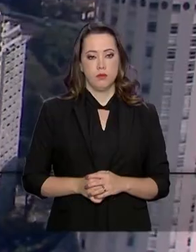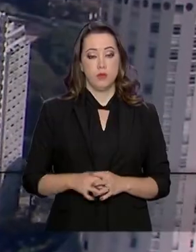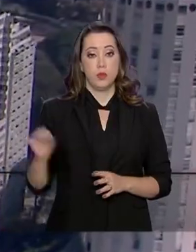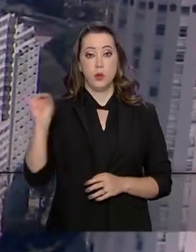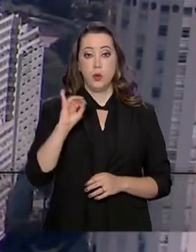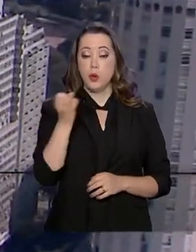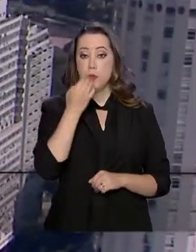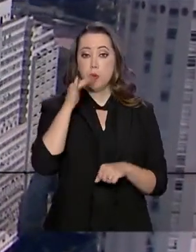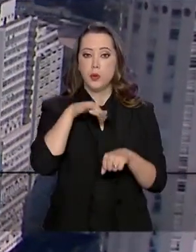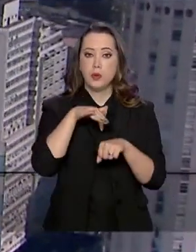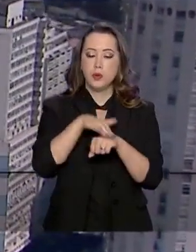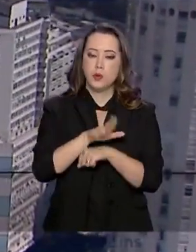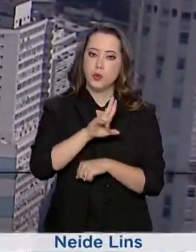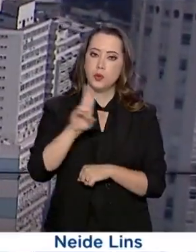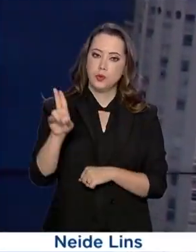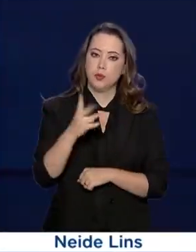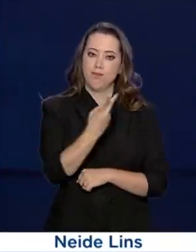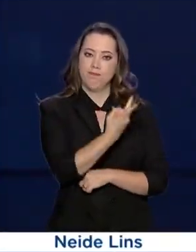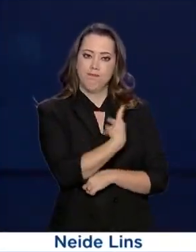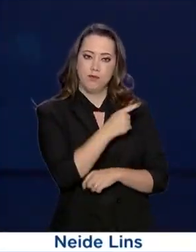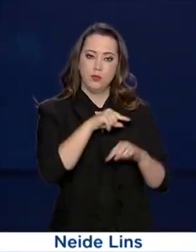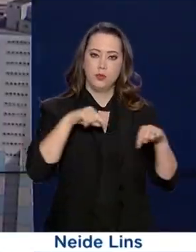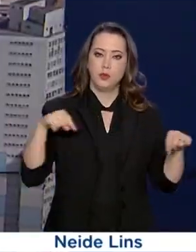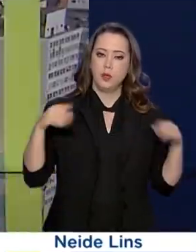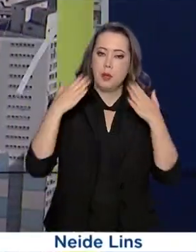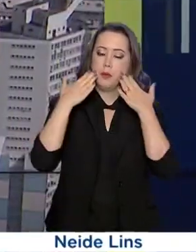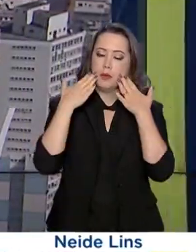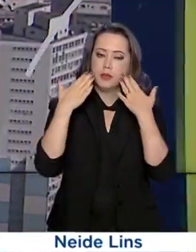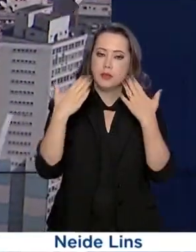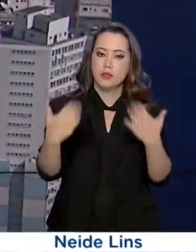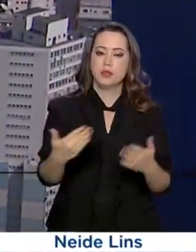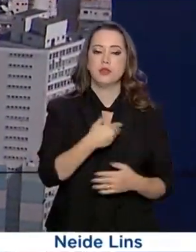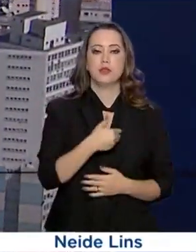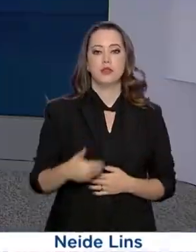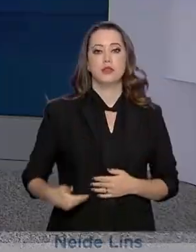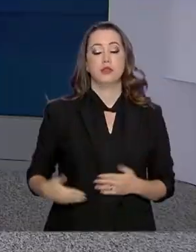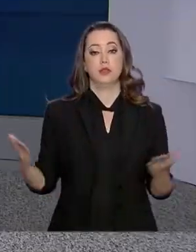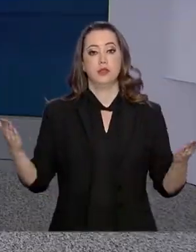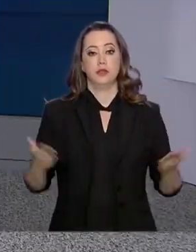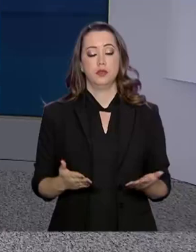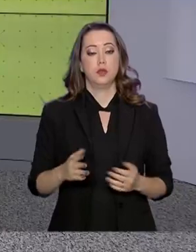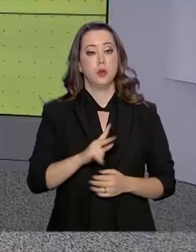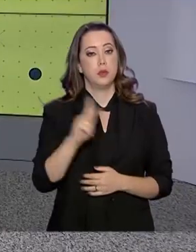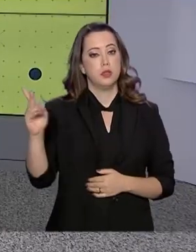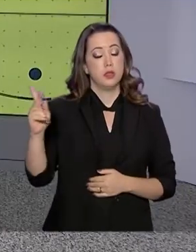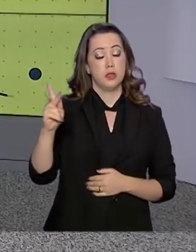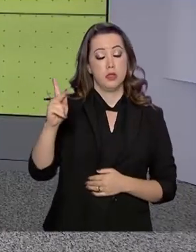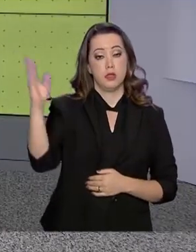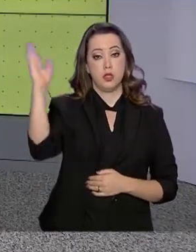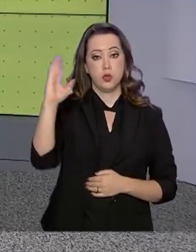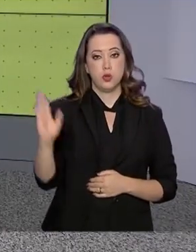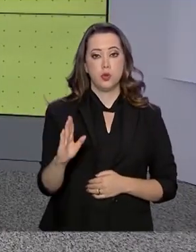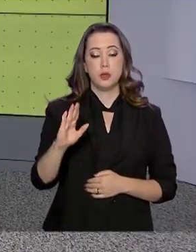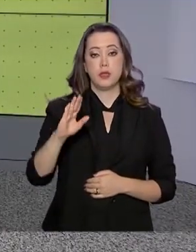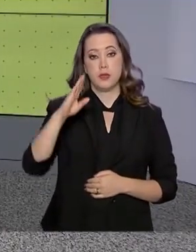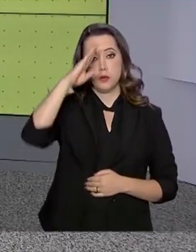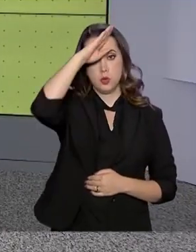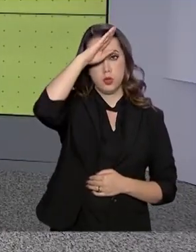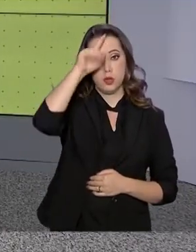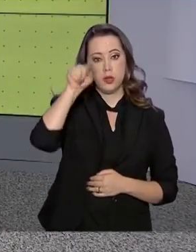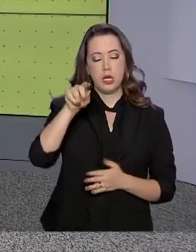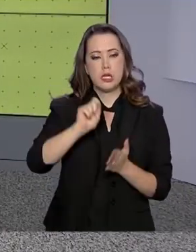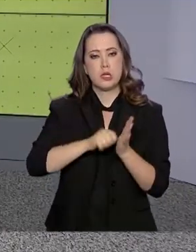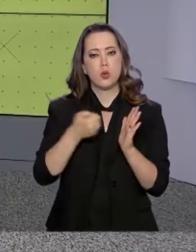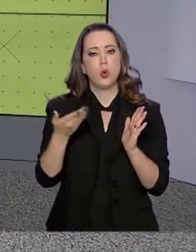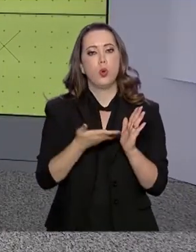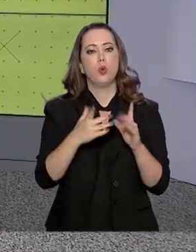Olá, boa noite. Eu, Roberto Camargo, já estou de volta com o governo agora. O presidente da República, Jair Bolsonaro, assinou hoje